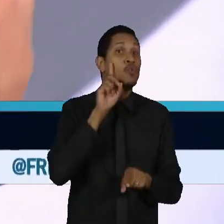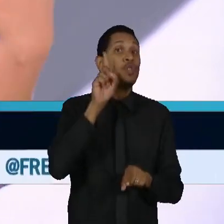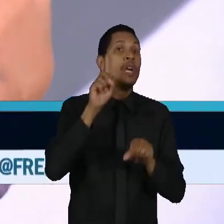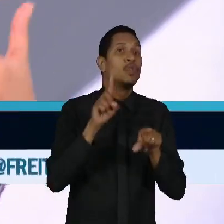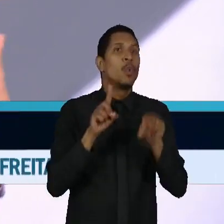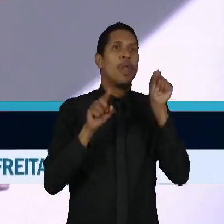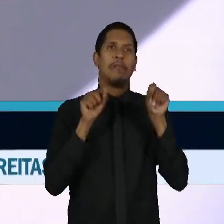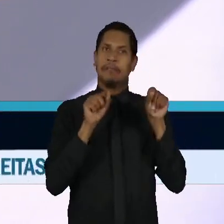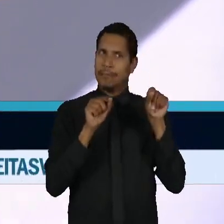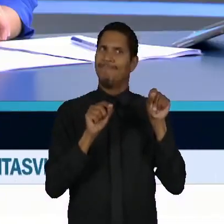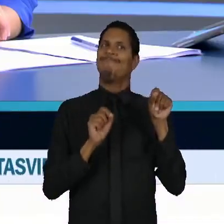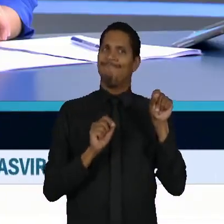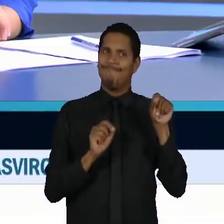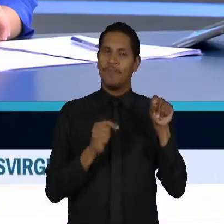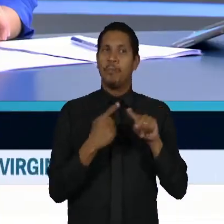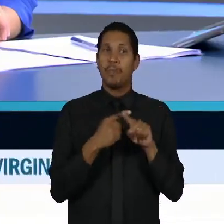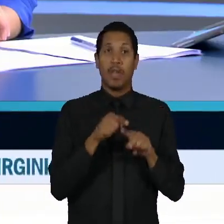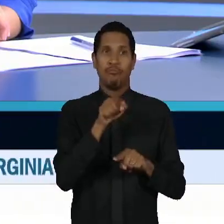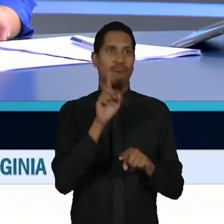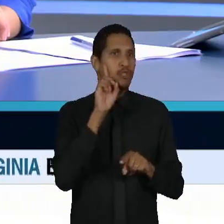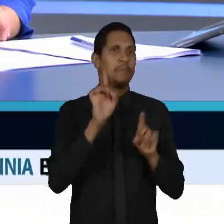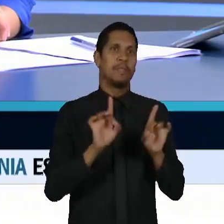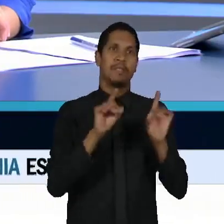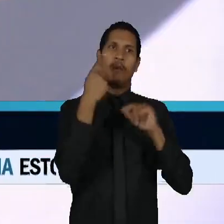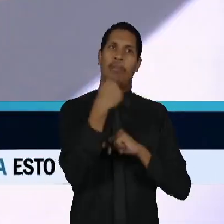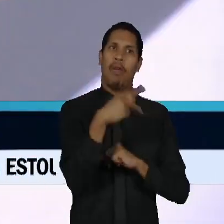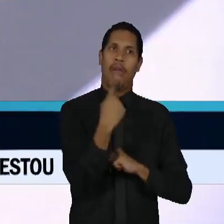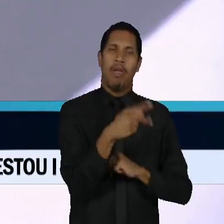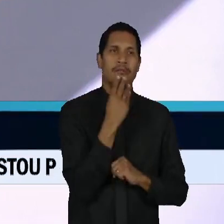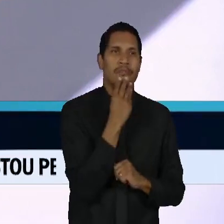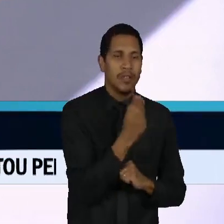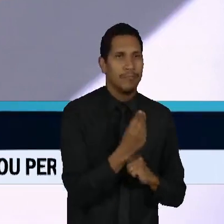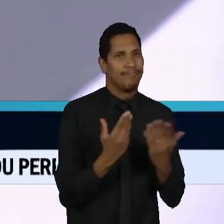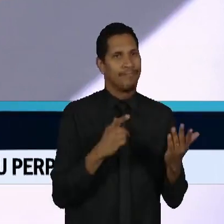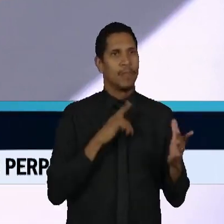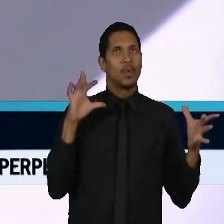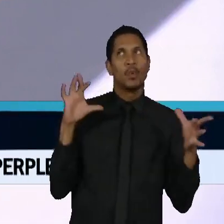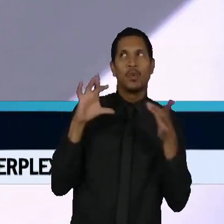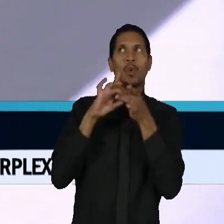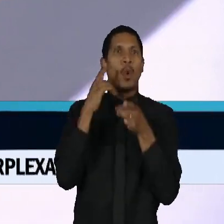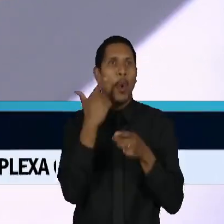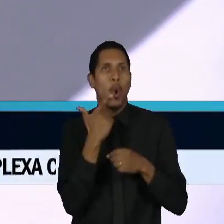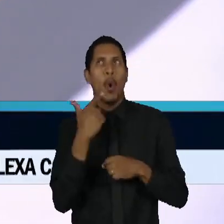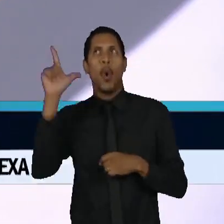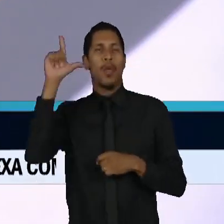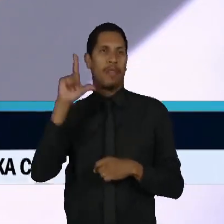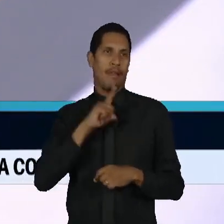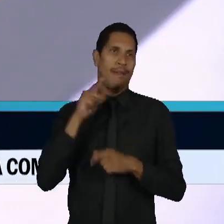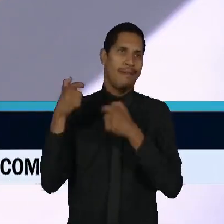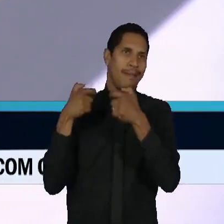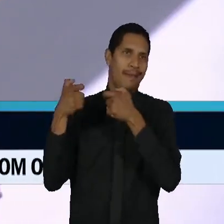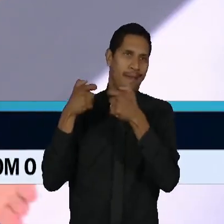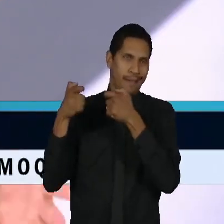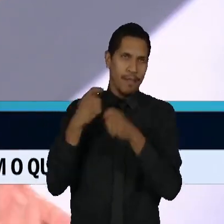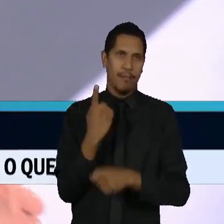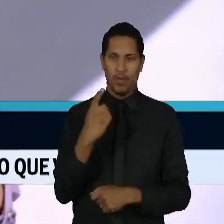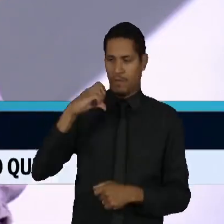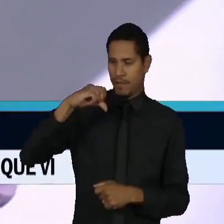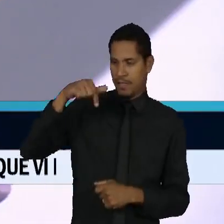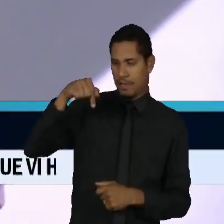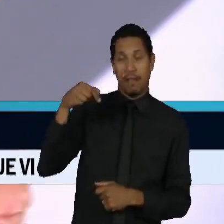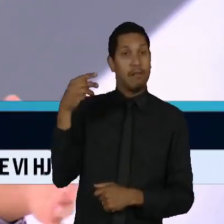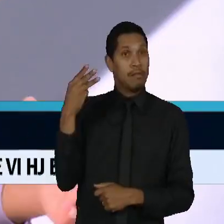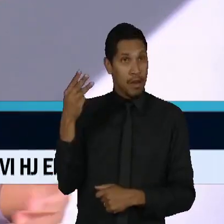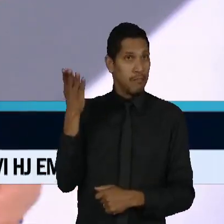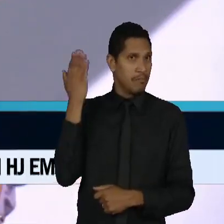tem aí também uma conexão com uma outra guerra, que foi a guerra de Yom Kippur, em 73. Então, ela